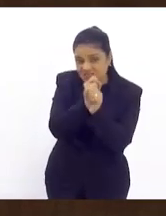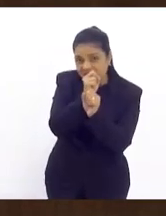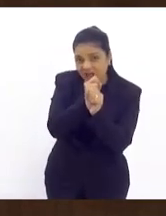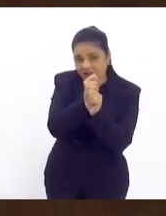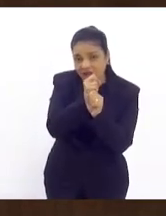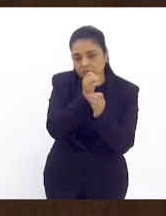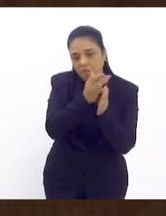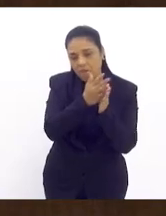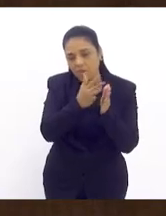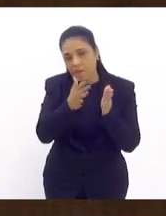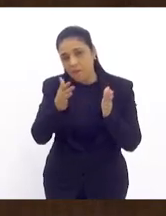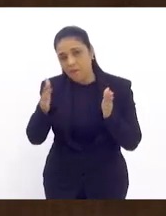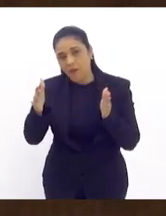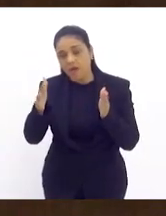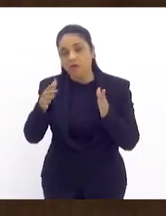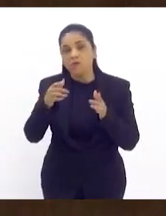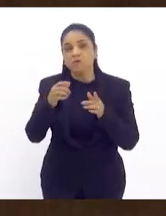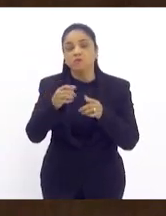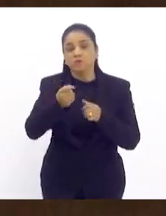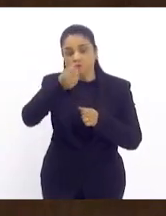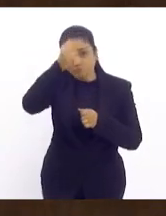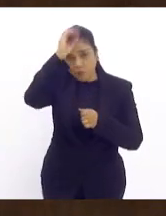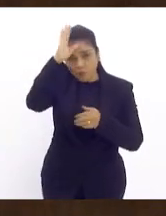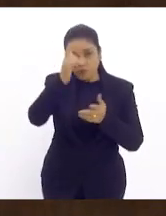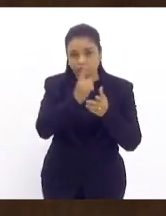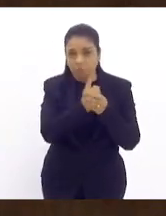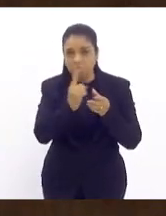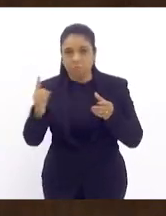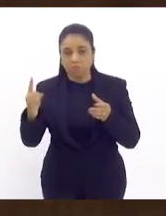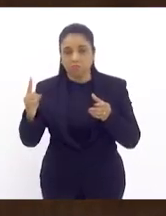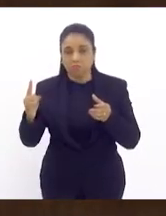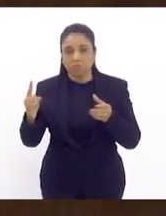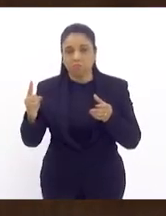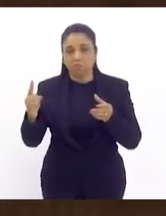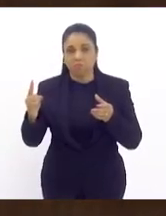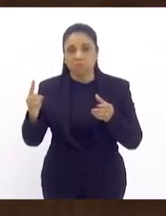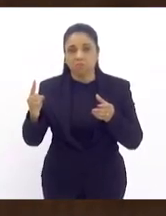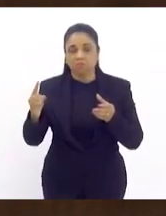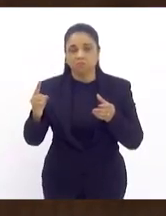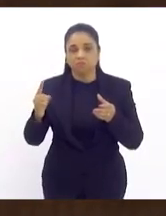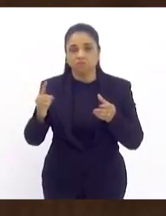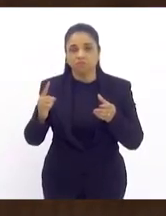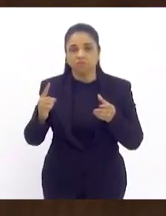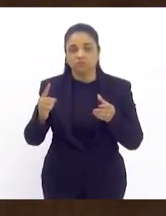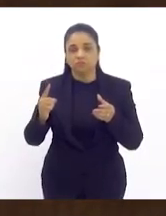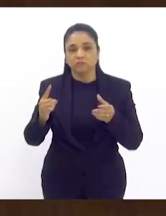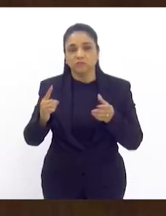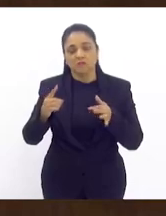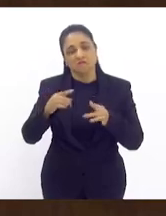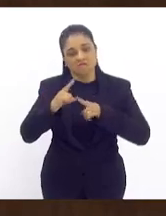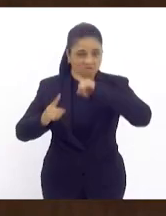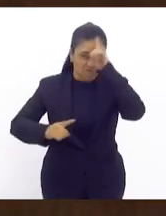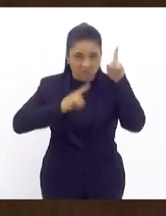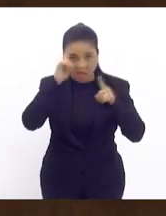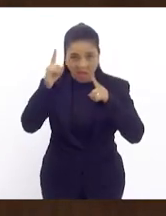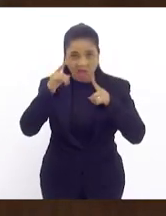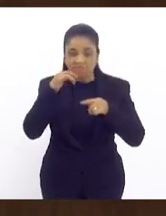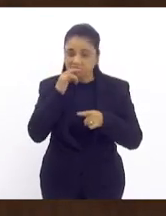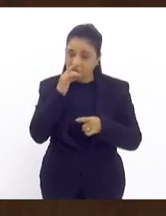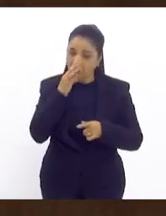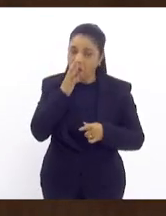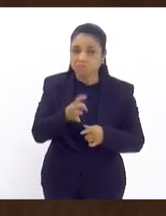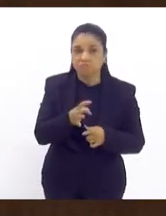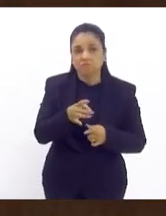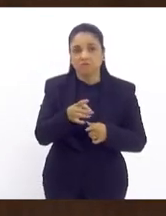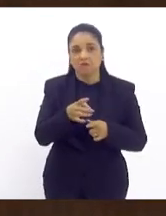anos que esses bombeiros foram excluídos e inventaram alegaram diversas